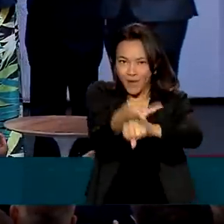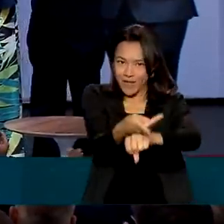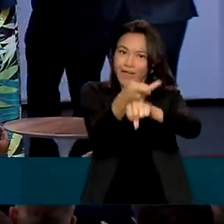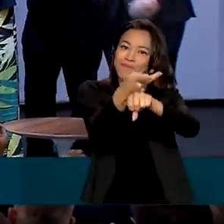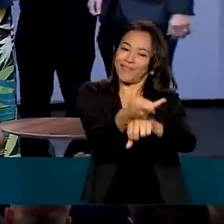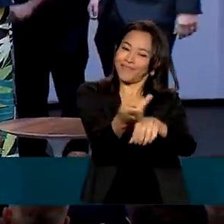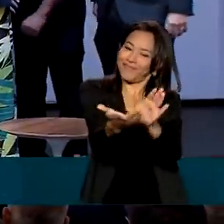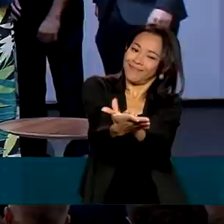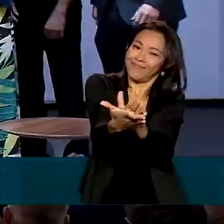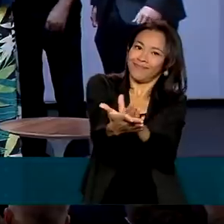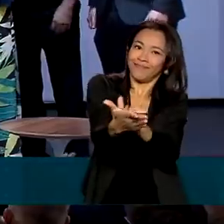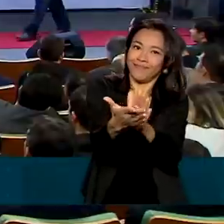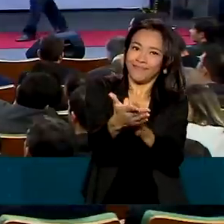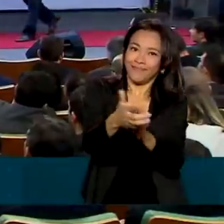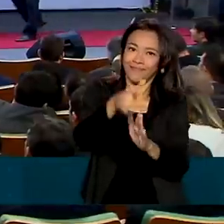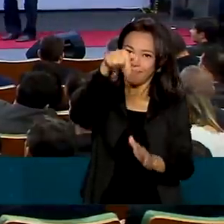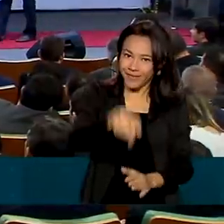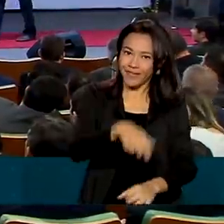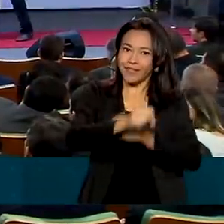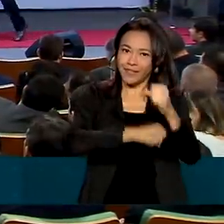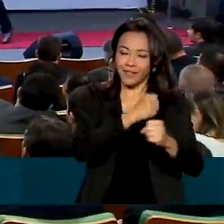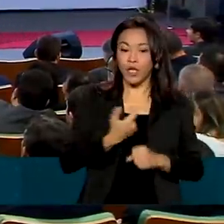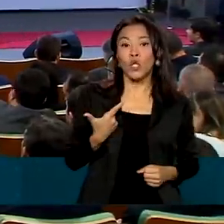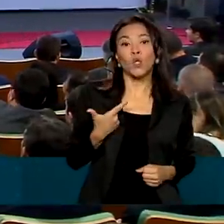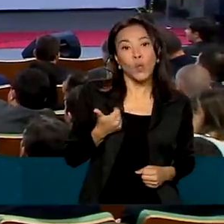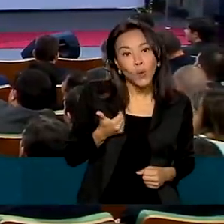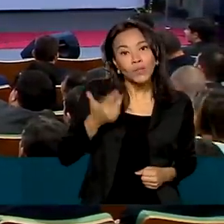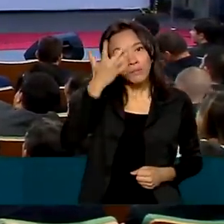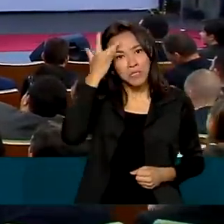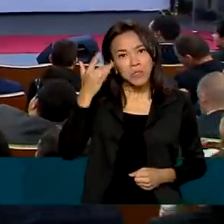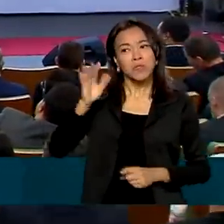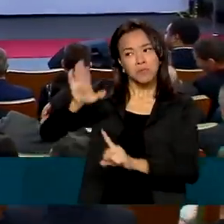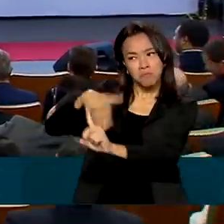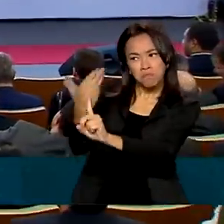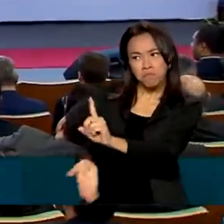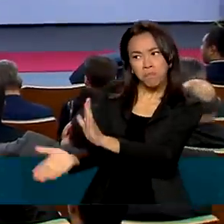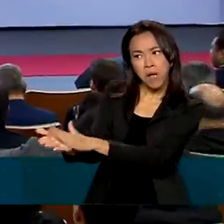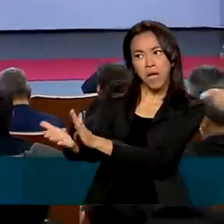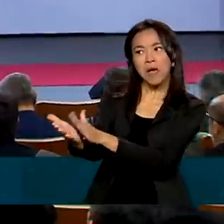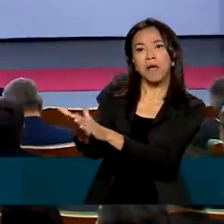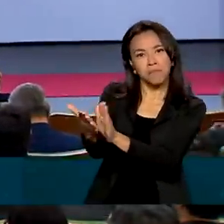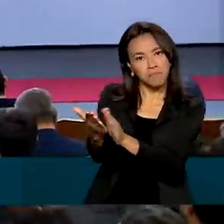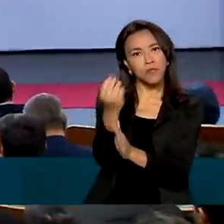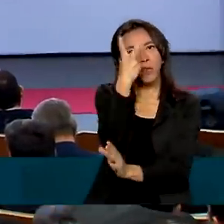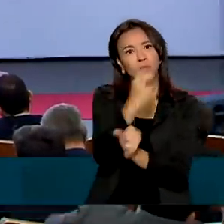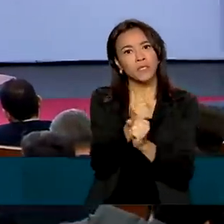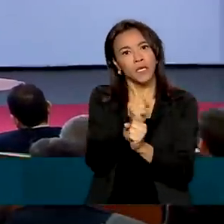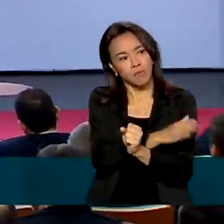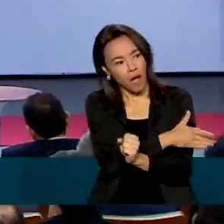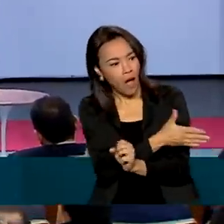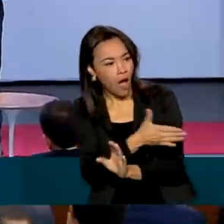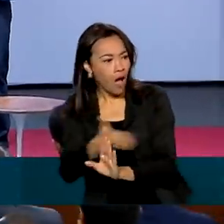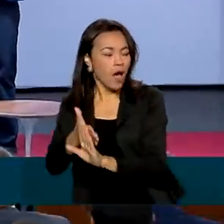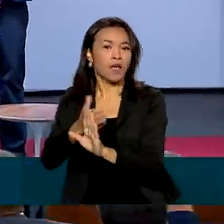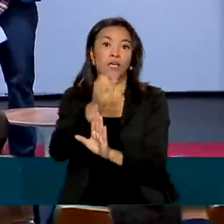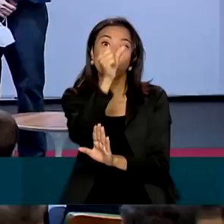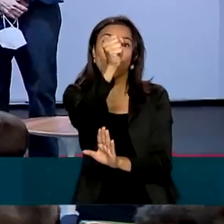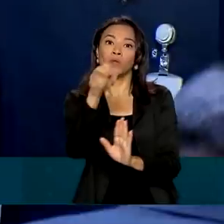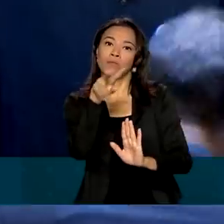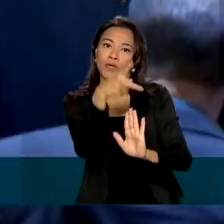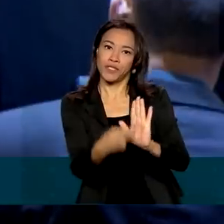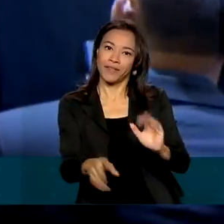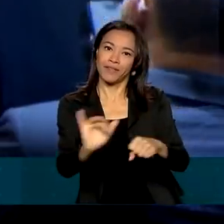Preve 2022. Doze pessoas foram reconhecidas por seu trabalho nos últimos dois anos em oito projetos estratégicos.